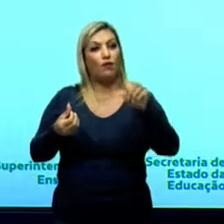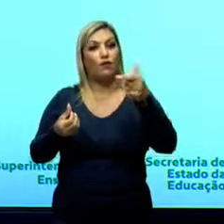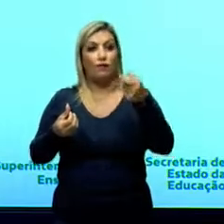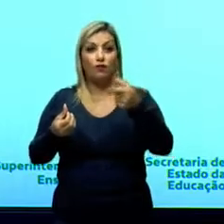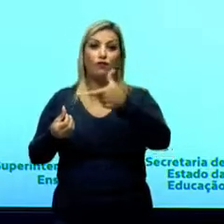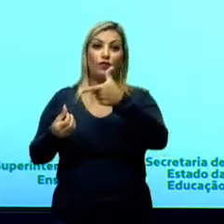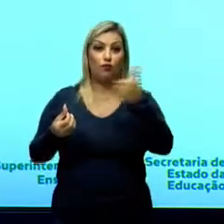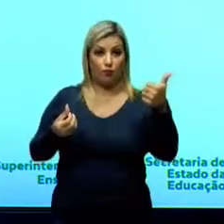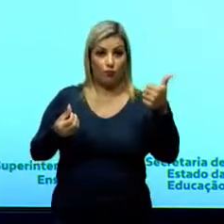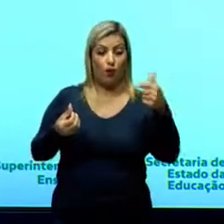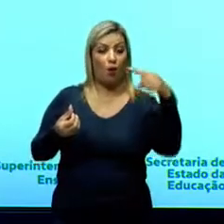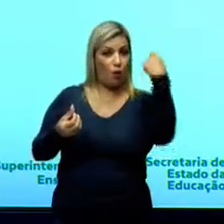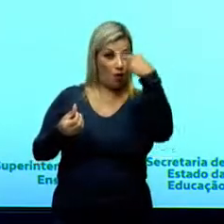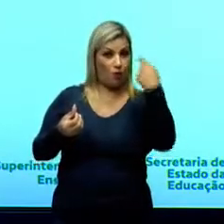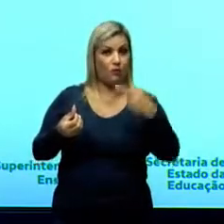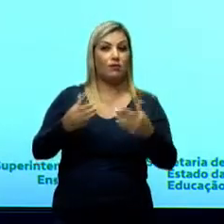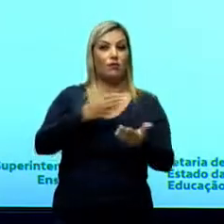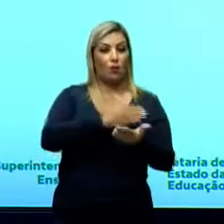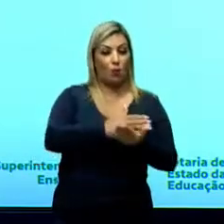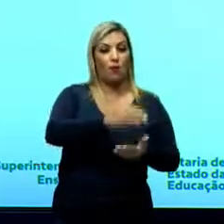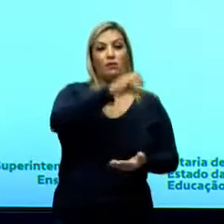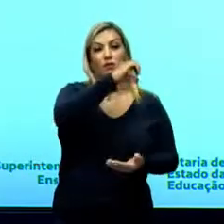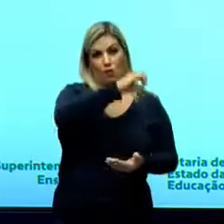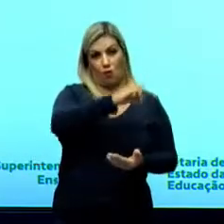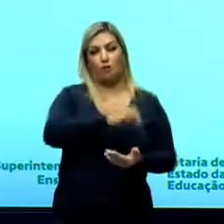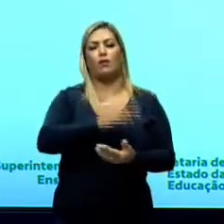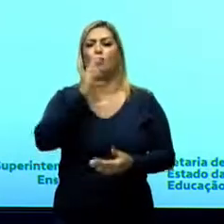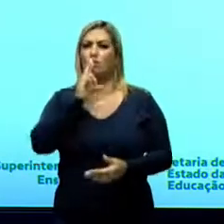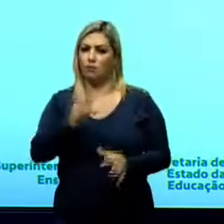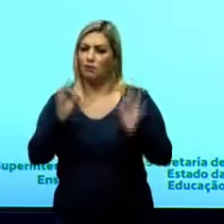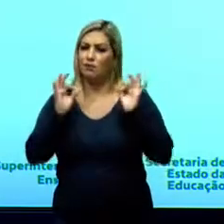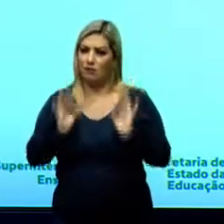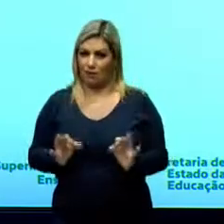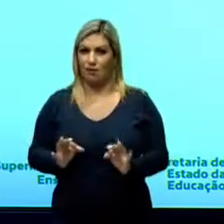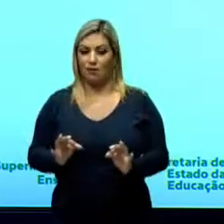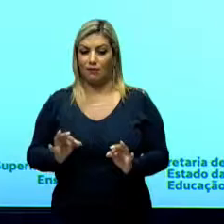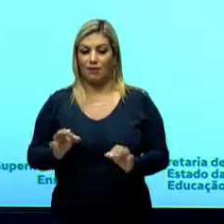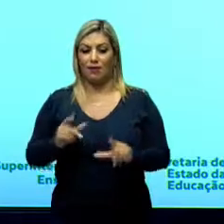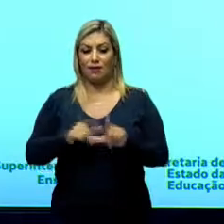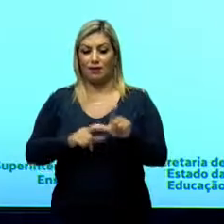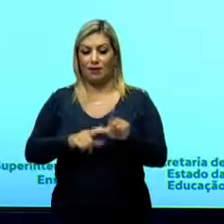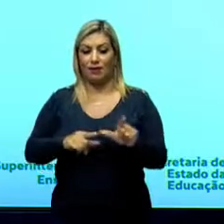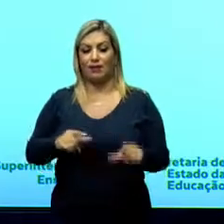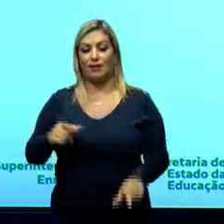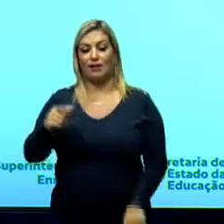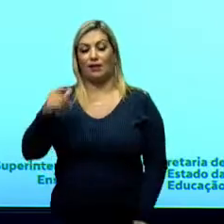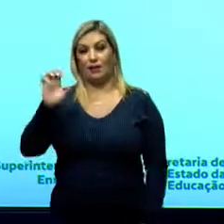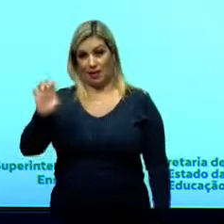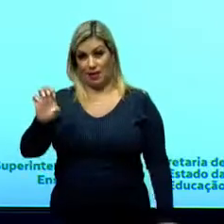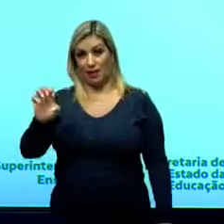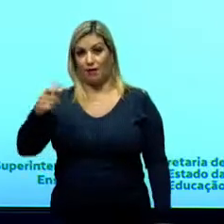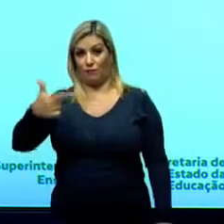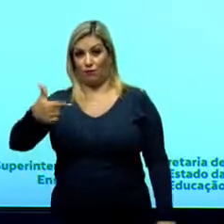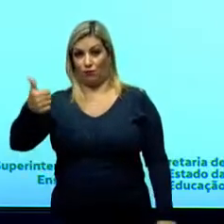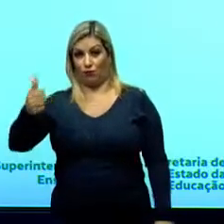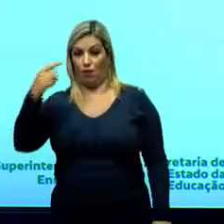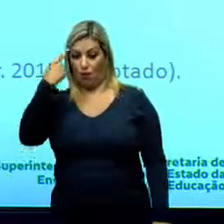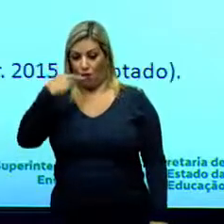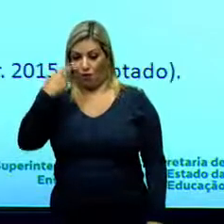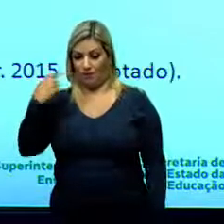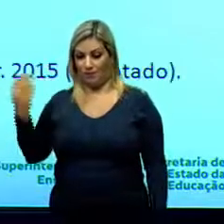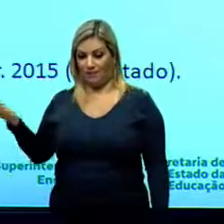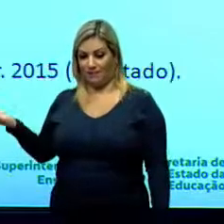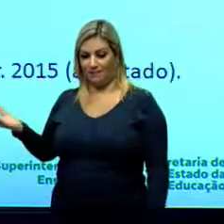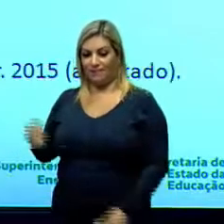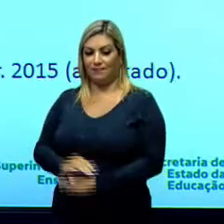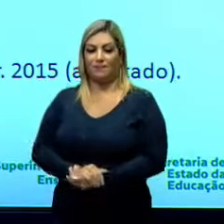21 horas em Berlim. Então, a resposta correta, letra E, 21 horas, beleza?